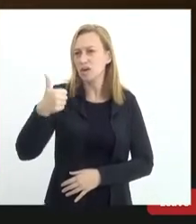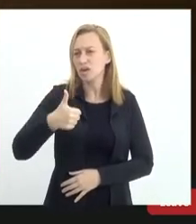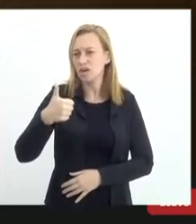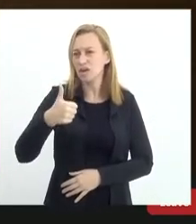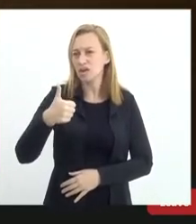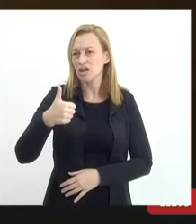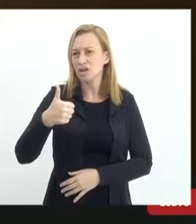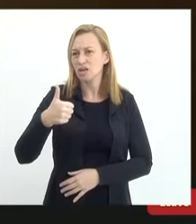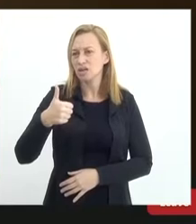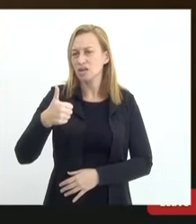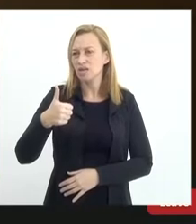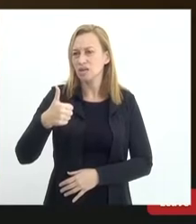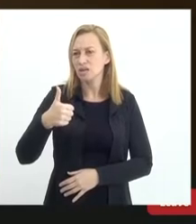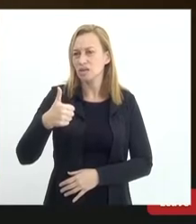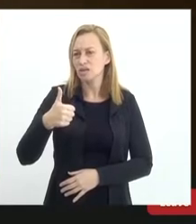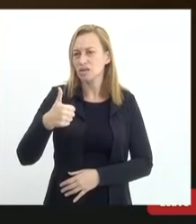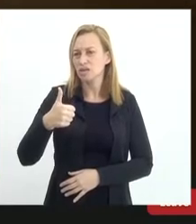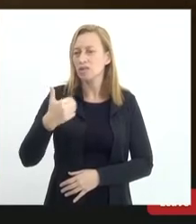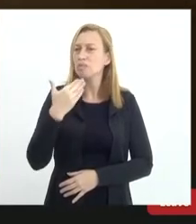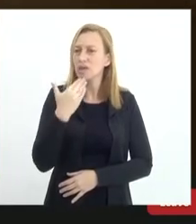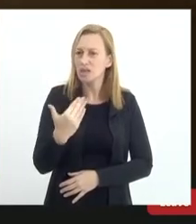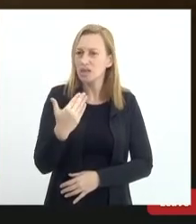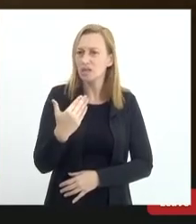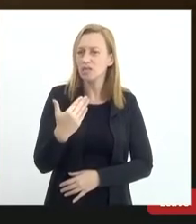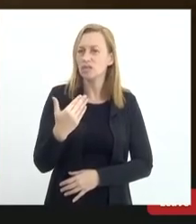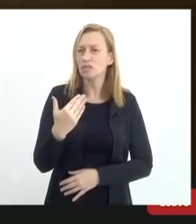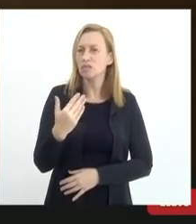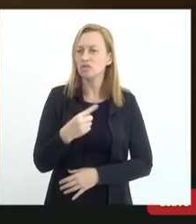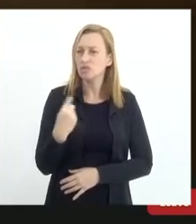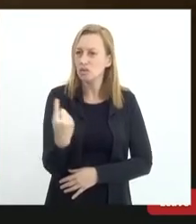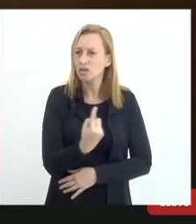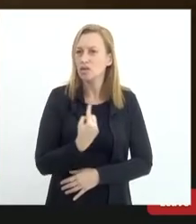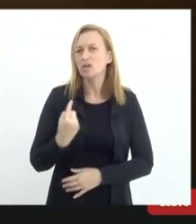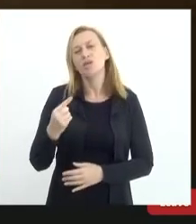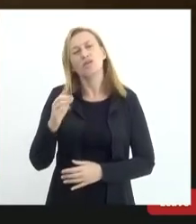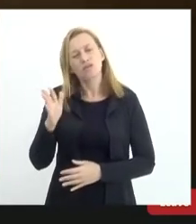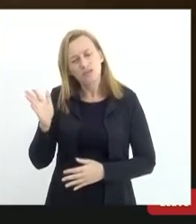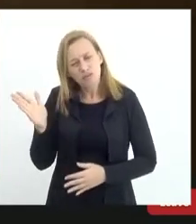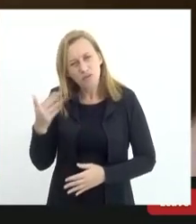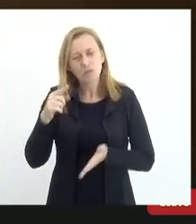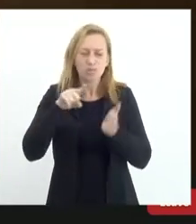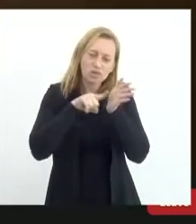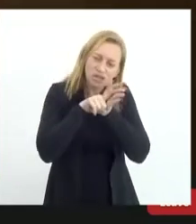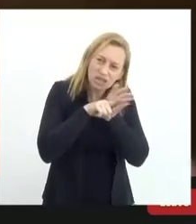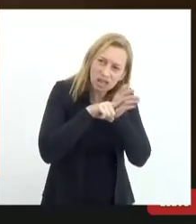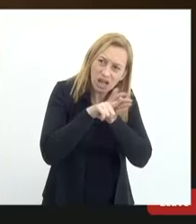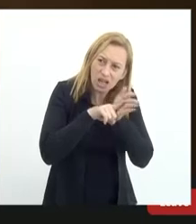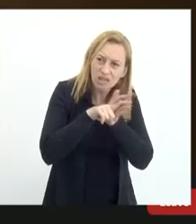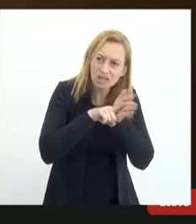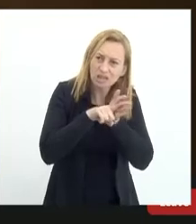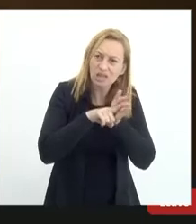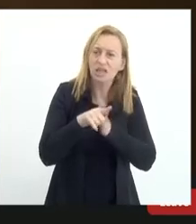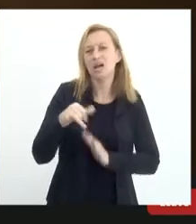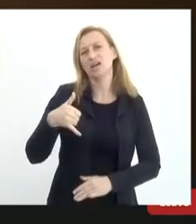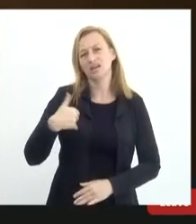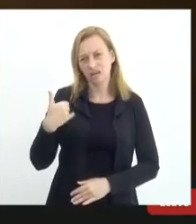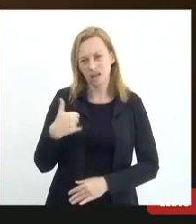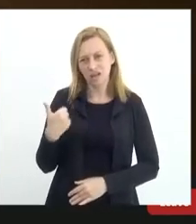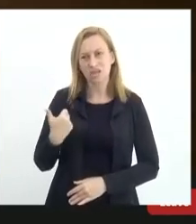da vida samaritanos. Por favor, vamos analisar essa idade.